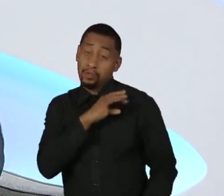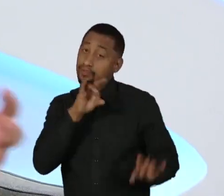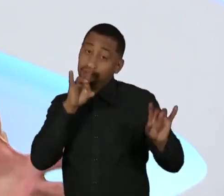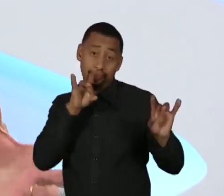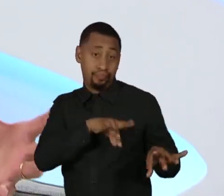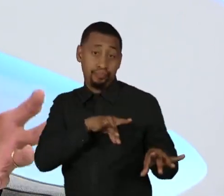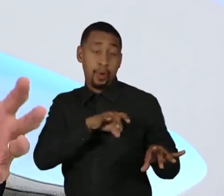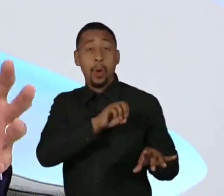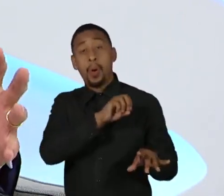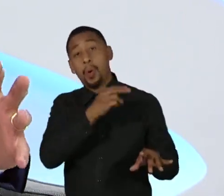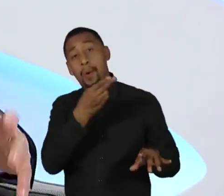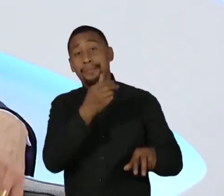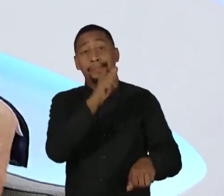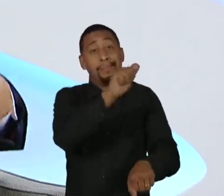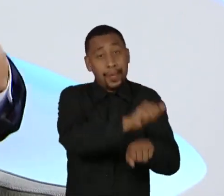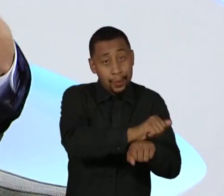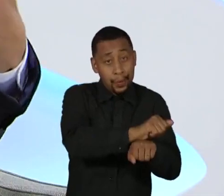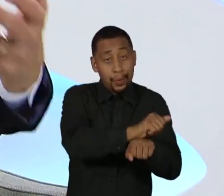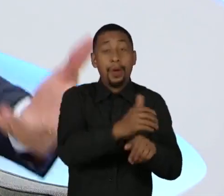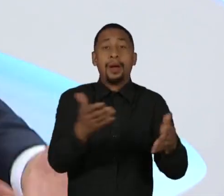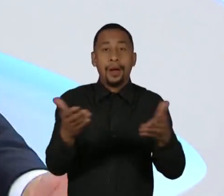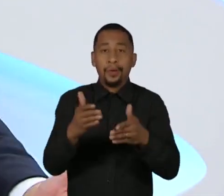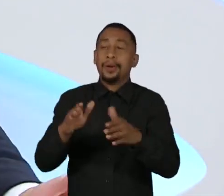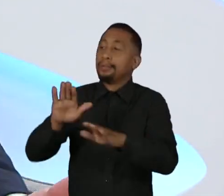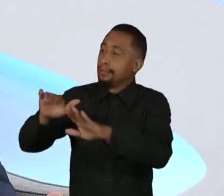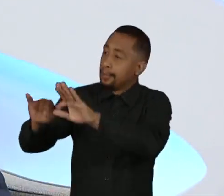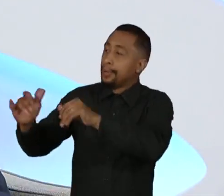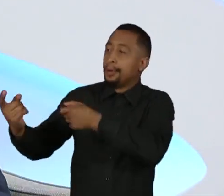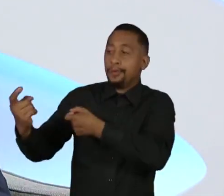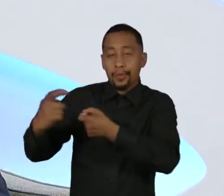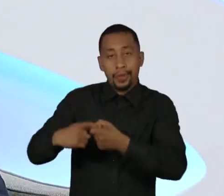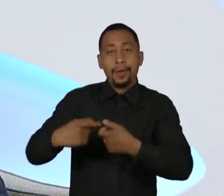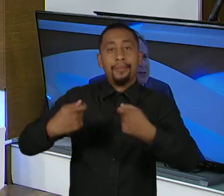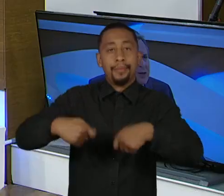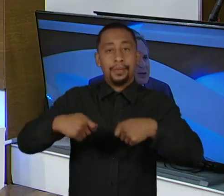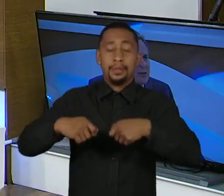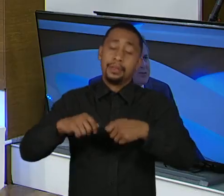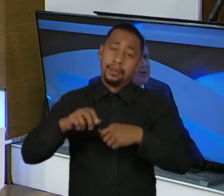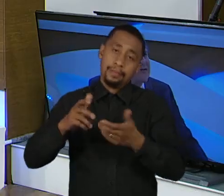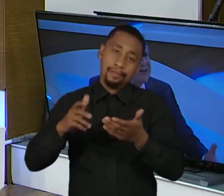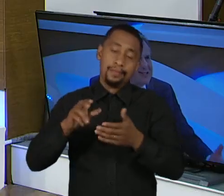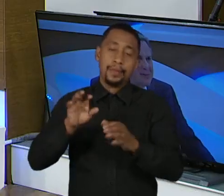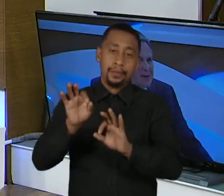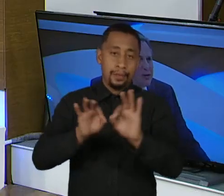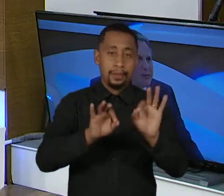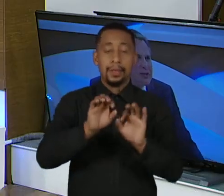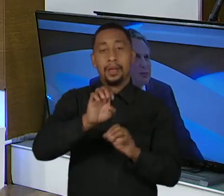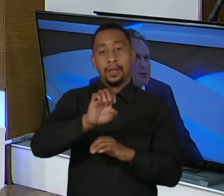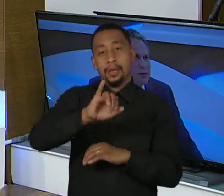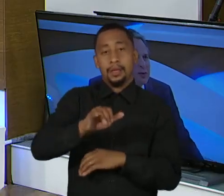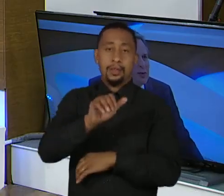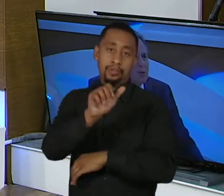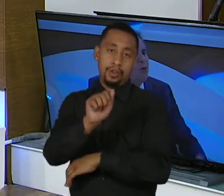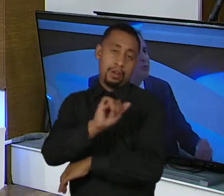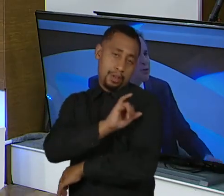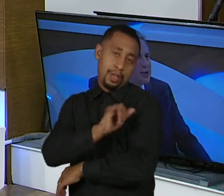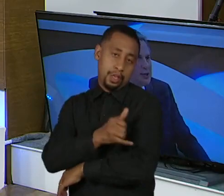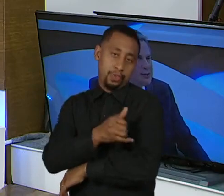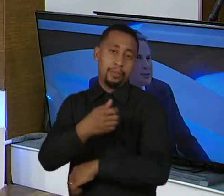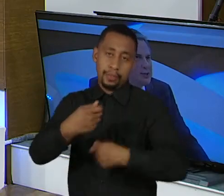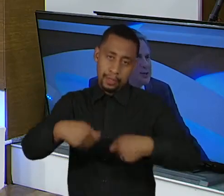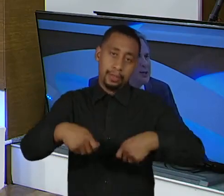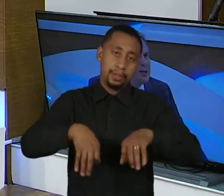redesenhando isso, estamos vendo qual é a necessidade dos investimentos que o Ministério da Educação precisa fazer para retomar essa política com